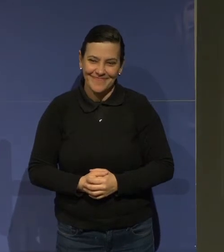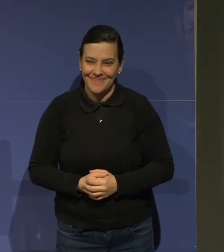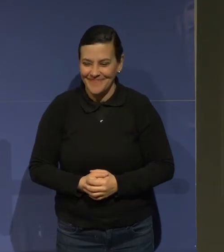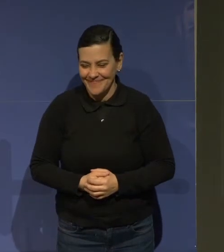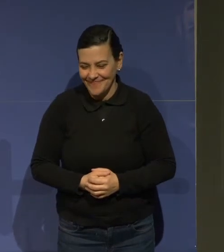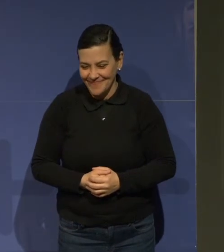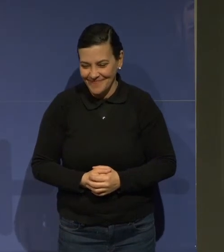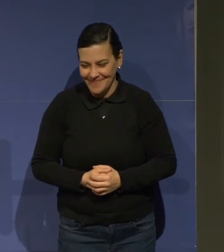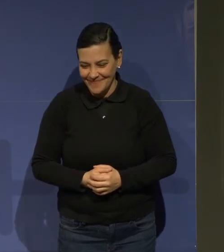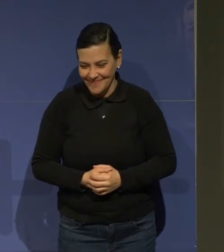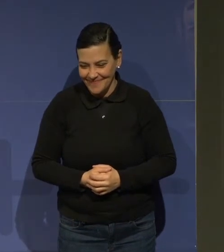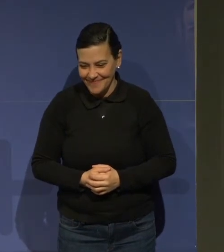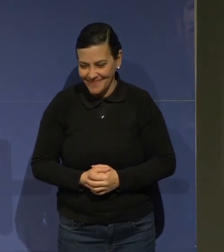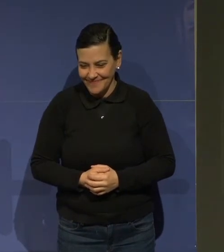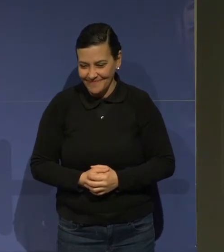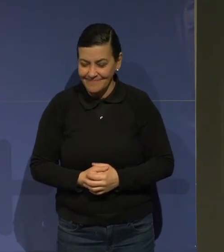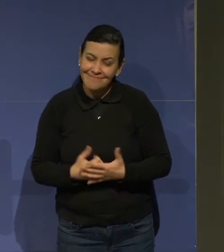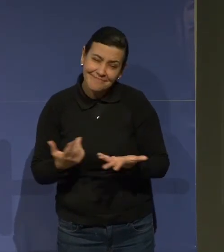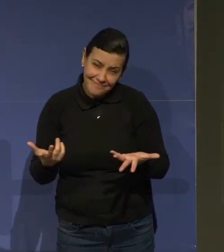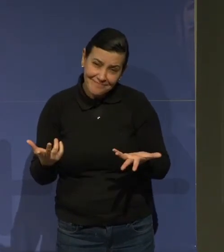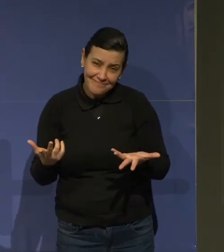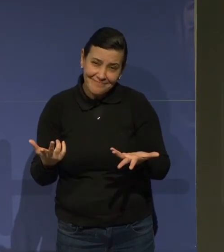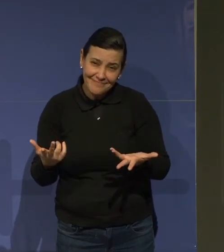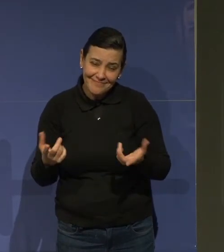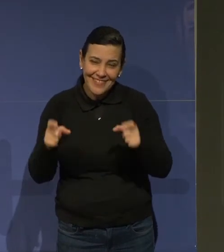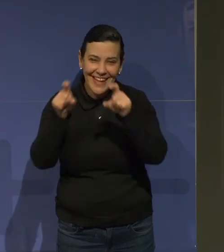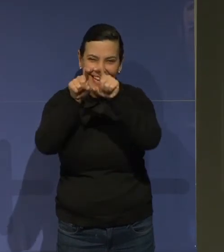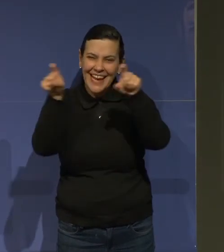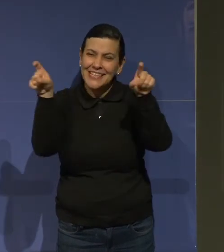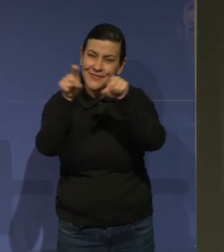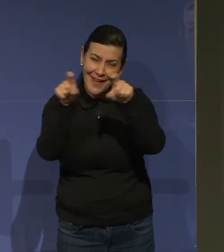Ah, Bom, aquelas frases de último slide,